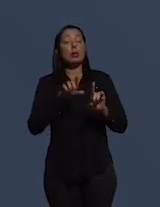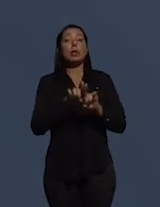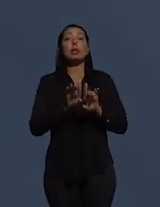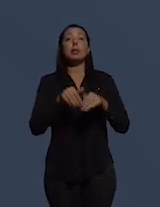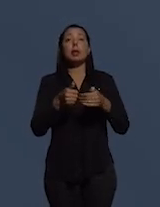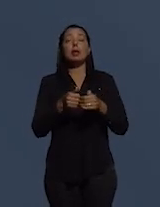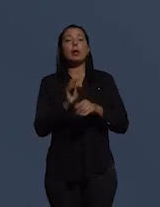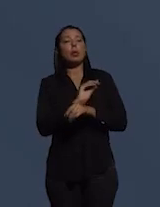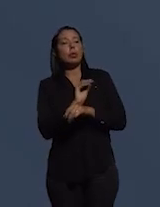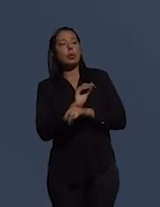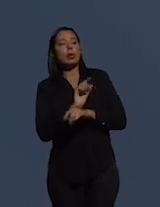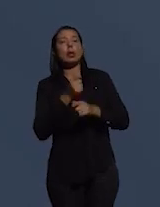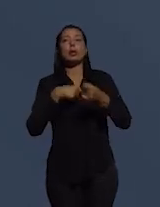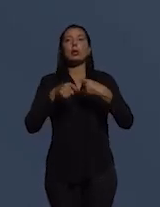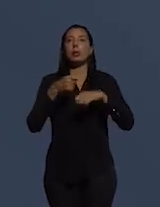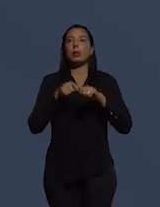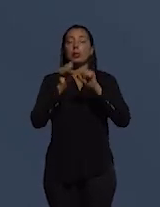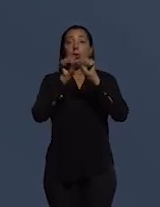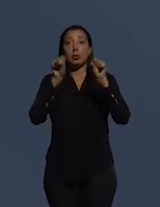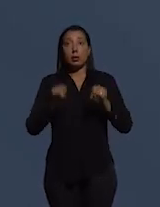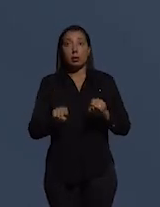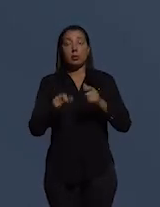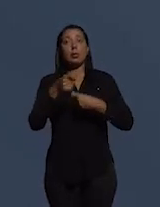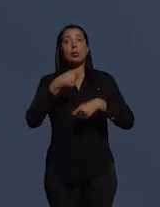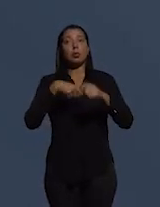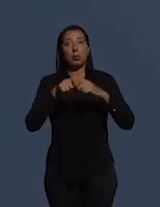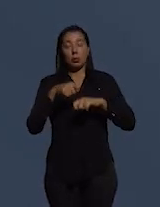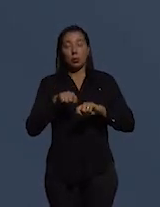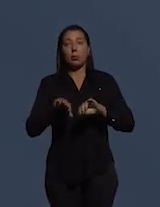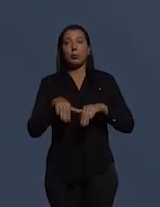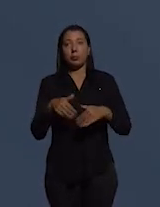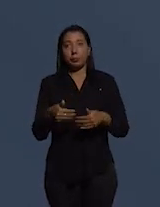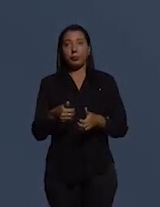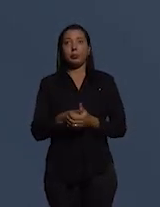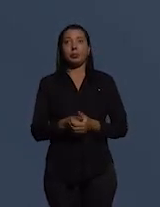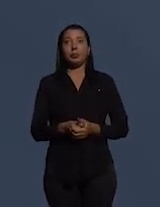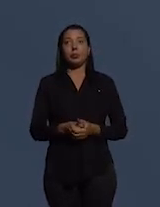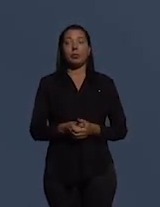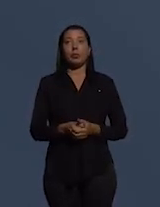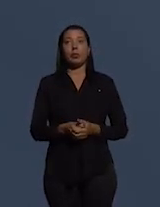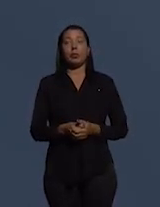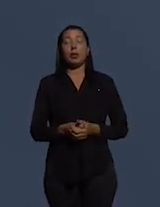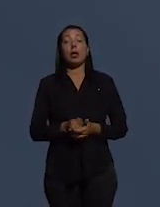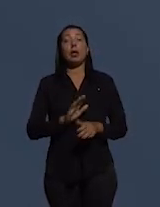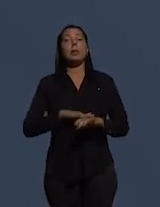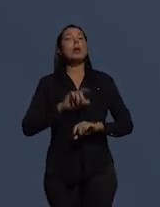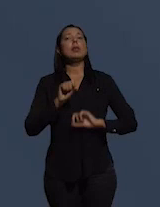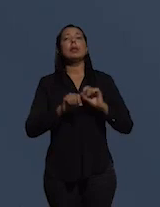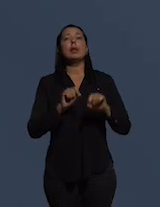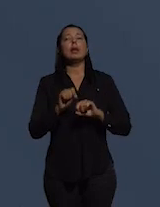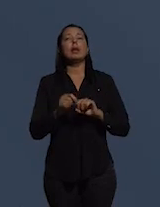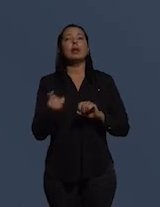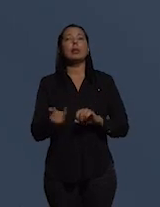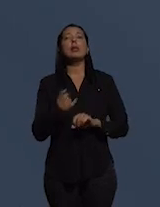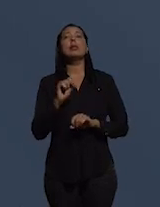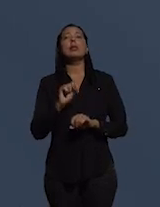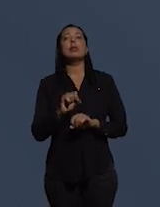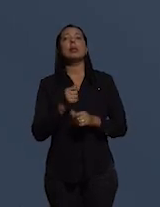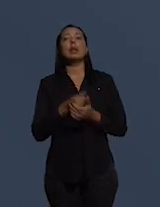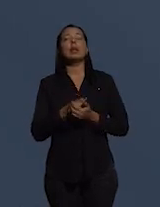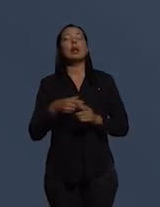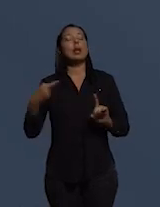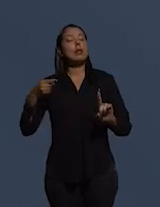preservando a economia, o sistema econômico? e, mais uma vez, o